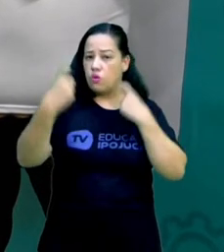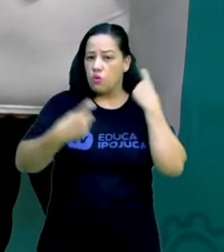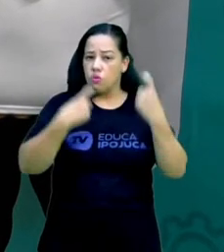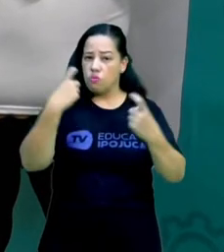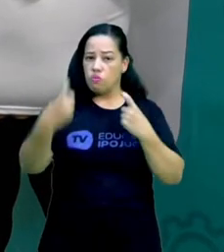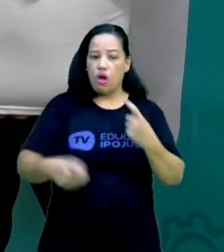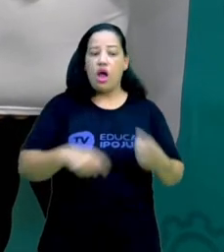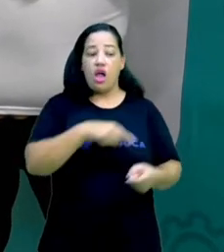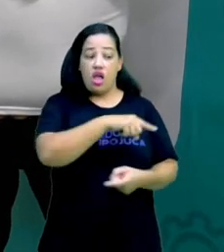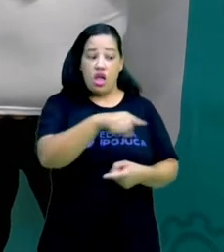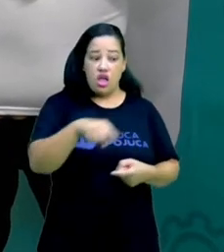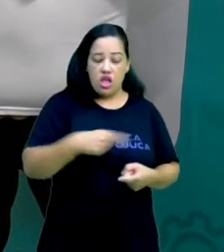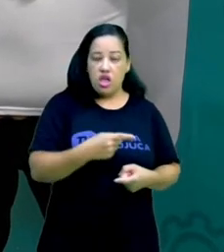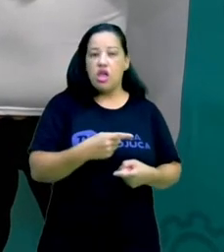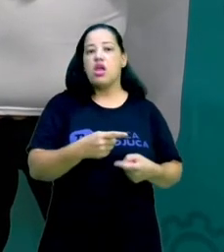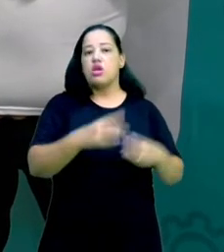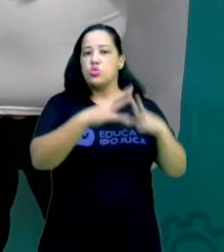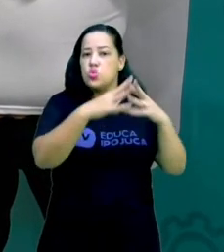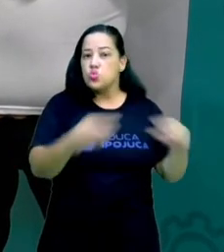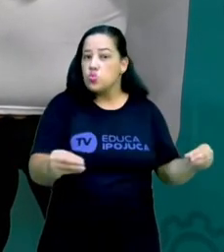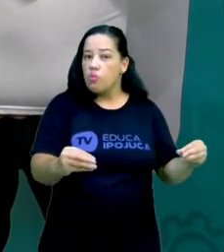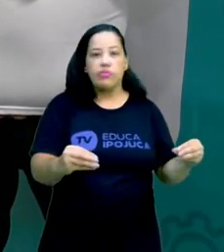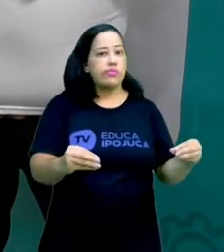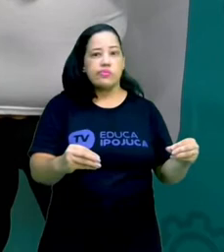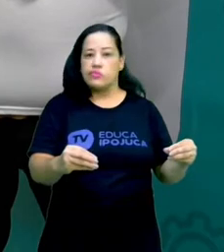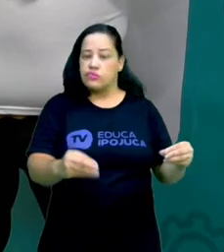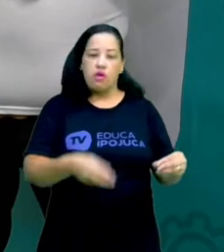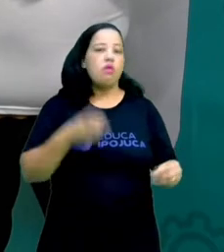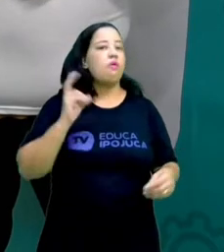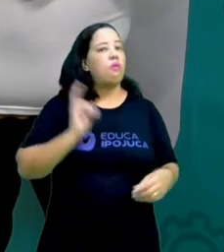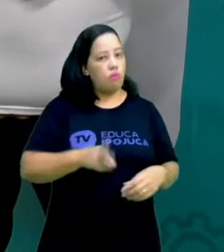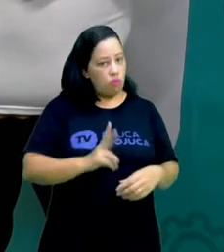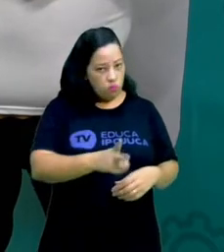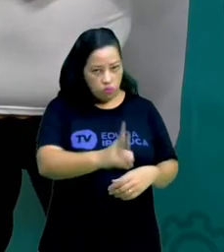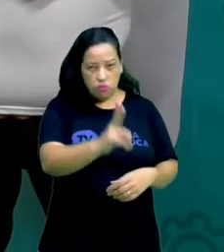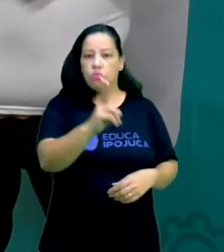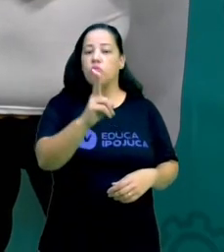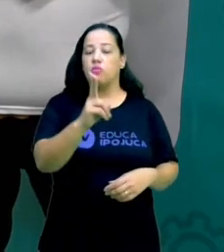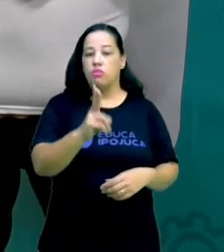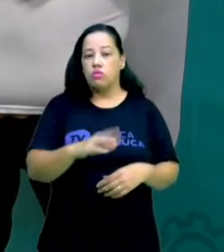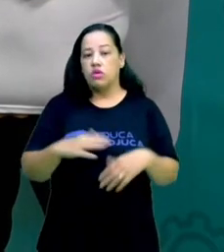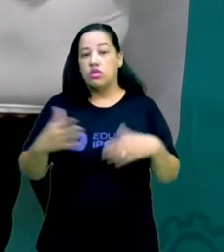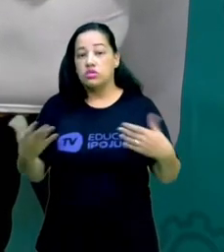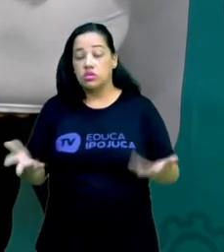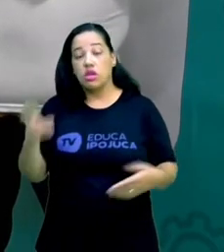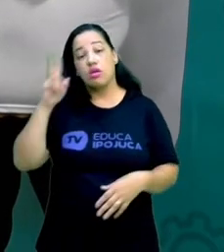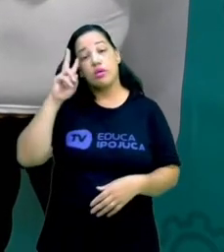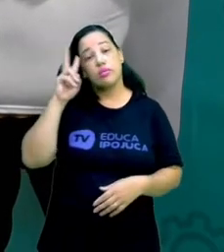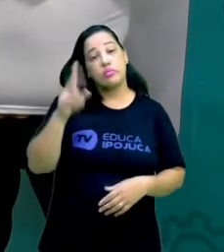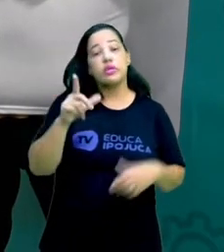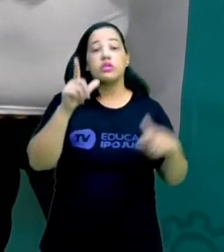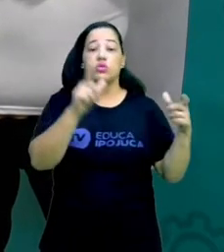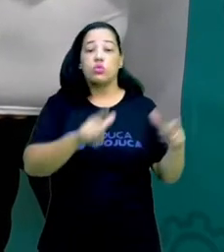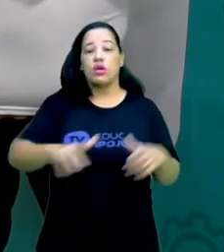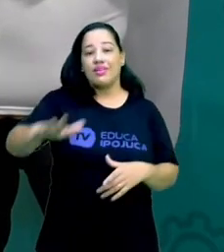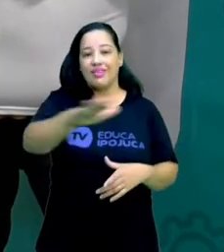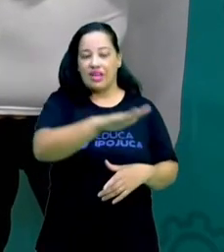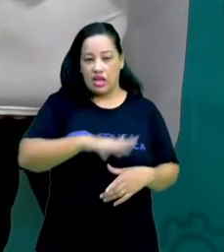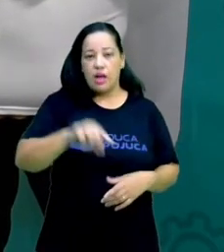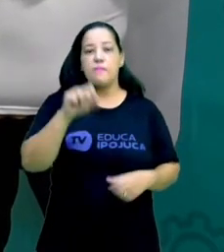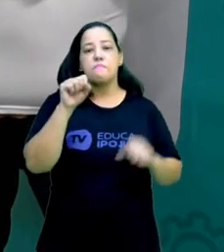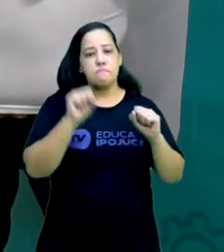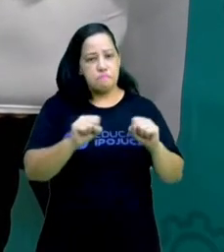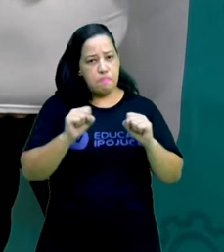espécies, elas não desapareçam. Elas continuem existindo. Lembrando que o espaço, ele está aberto à